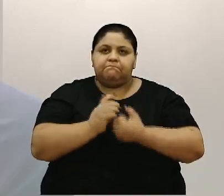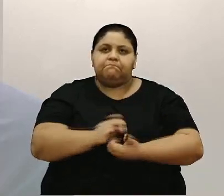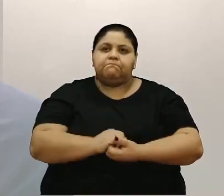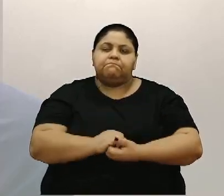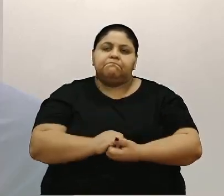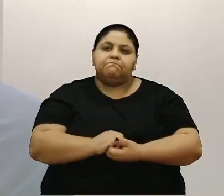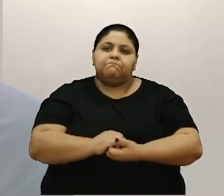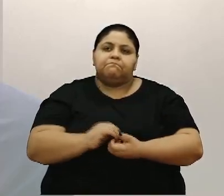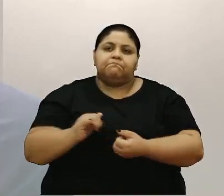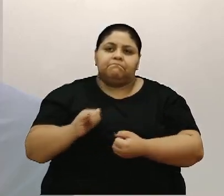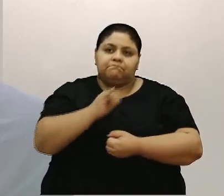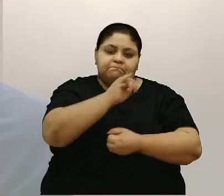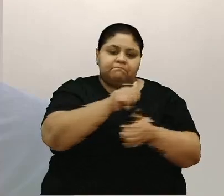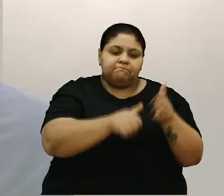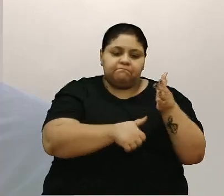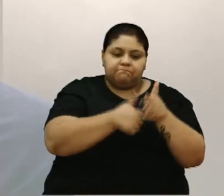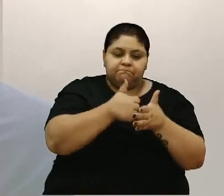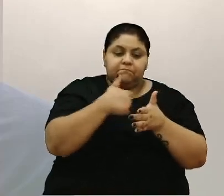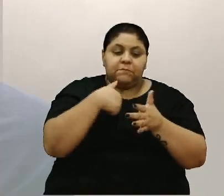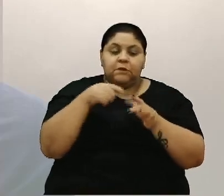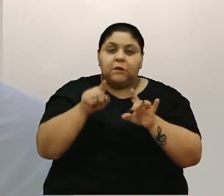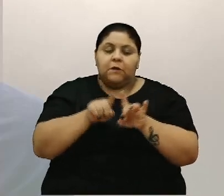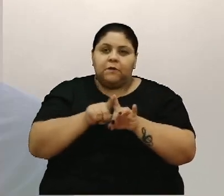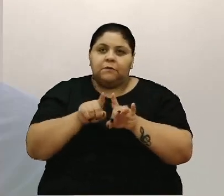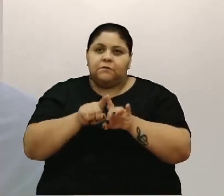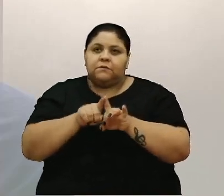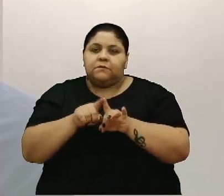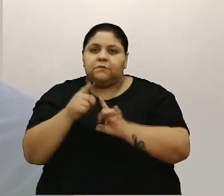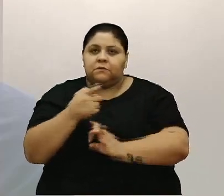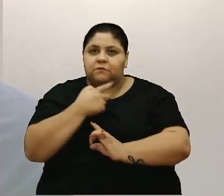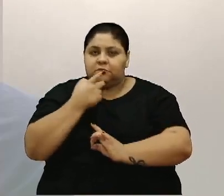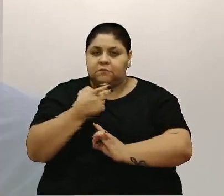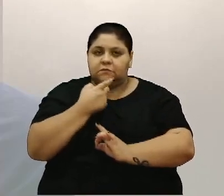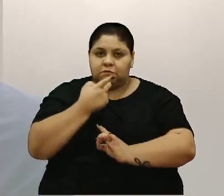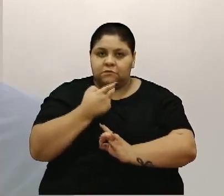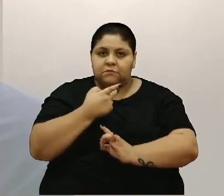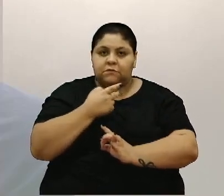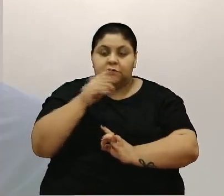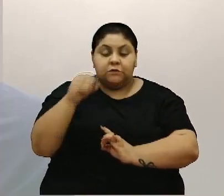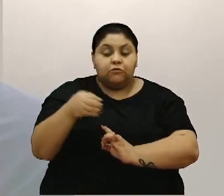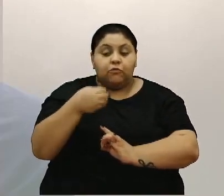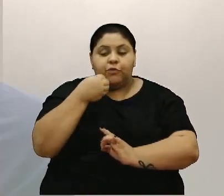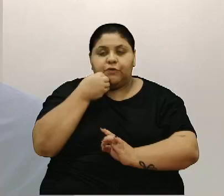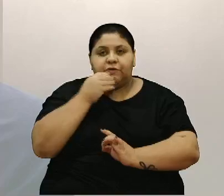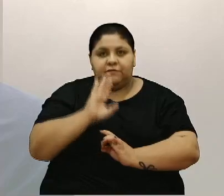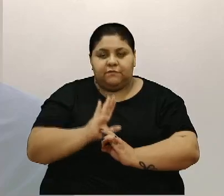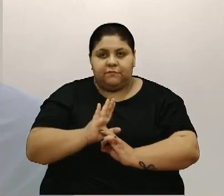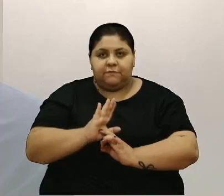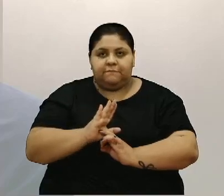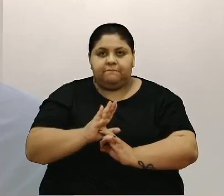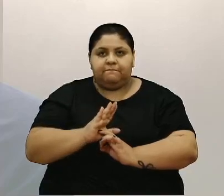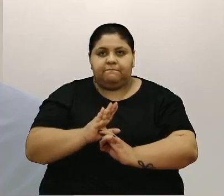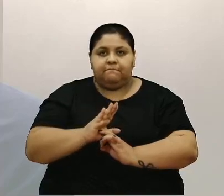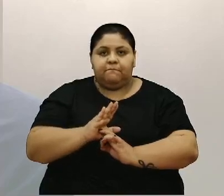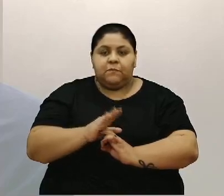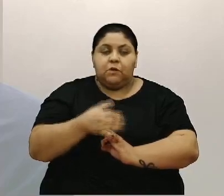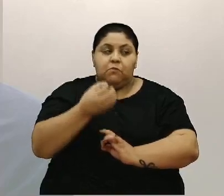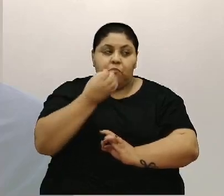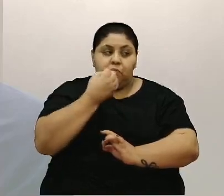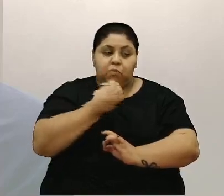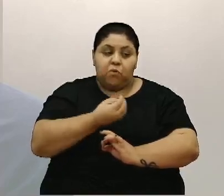tornar o aeroporto melhor e eu também me manifestei dizendo que era oportunidade, que uma das coisas boas